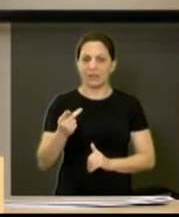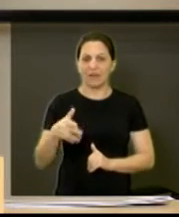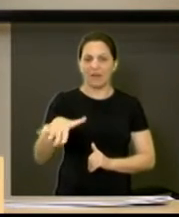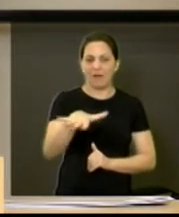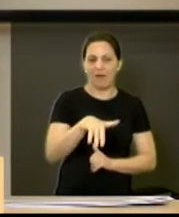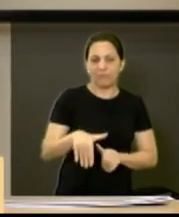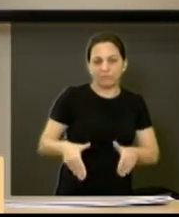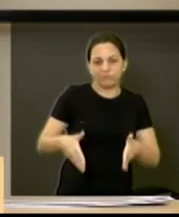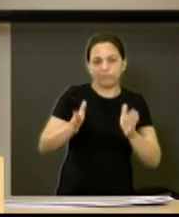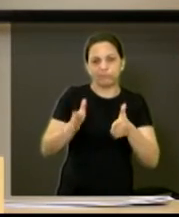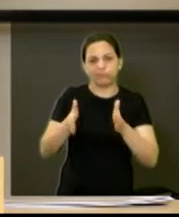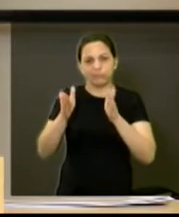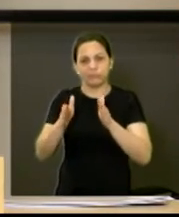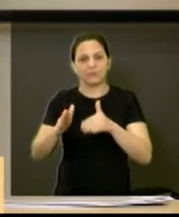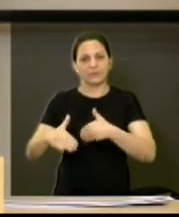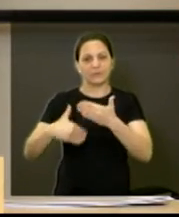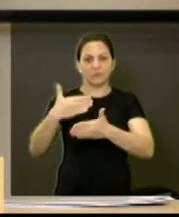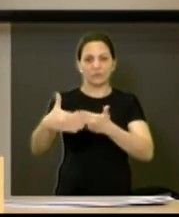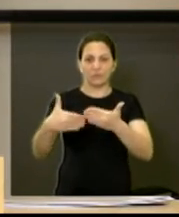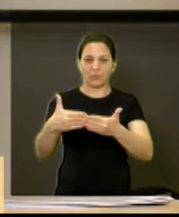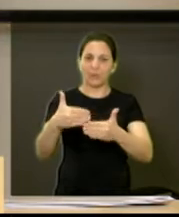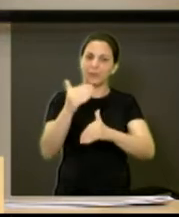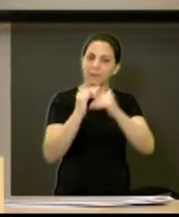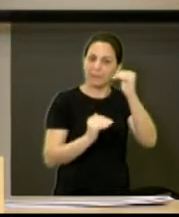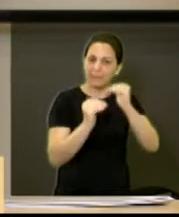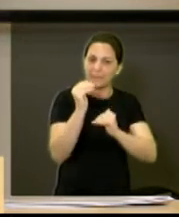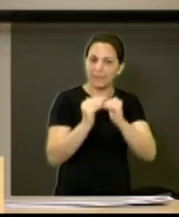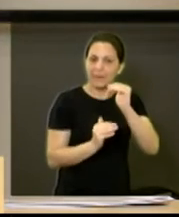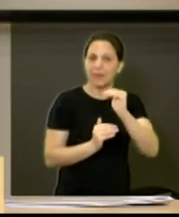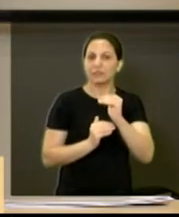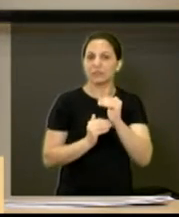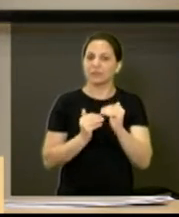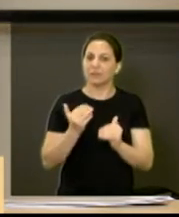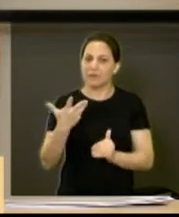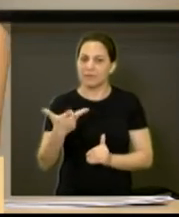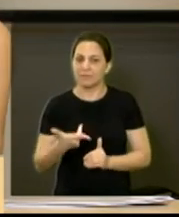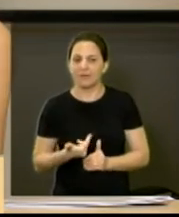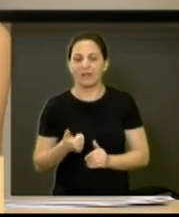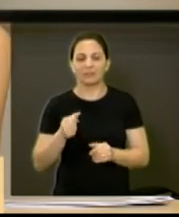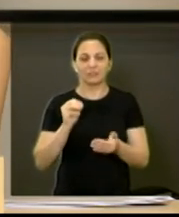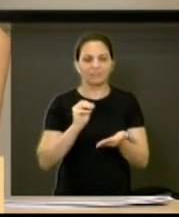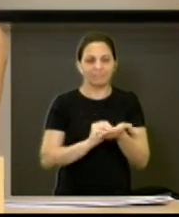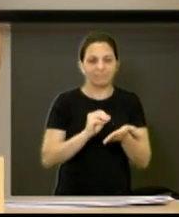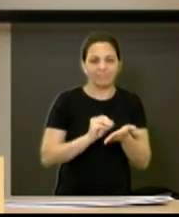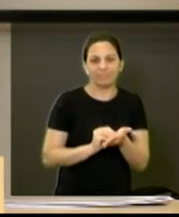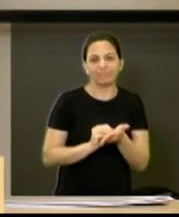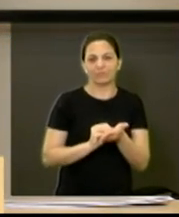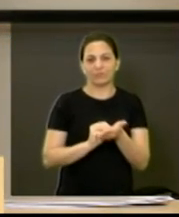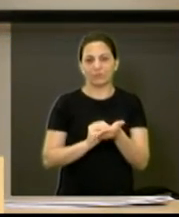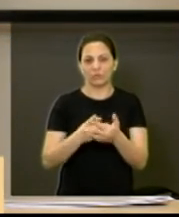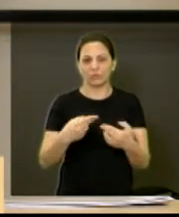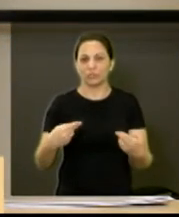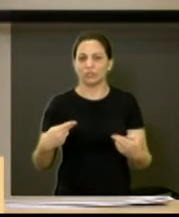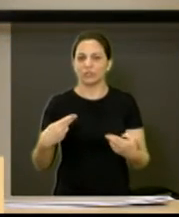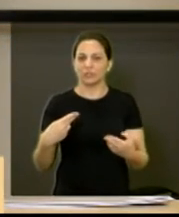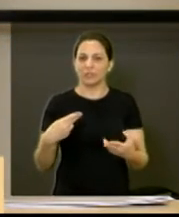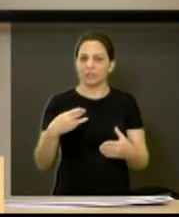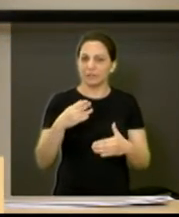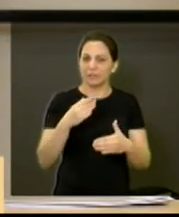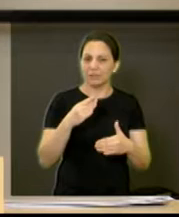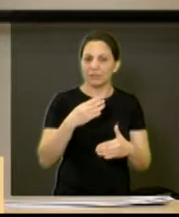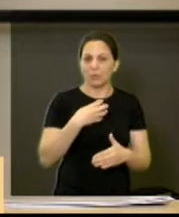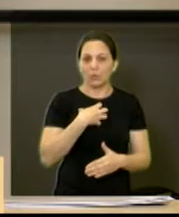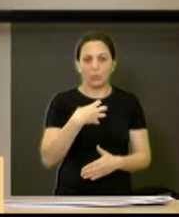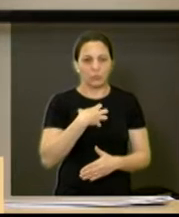físico e o desenvolvimento das ações, a gente ainda tem dificuldade para poder executar da